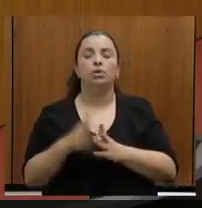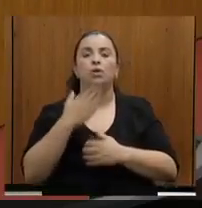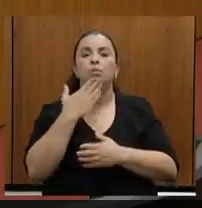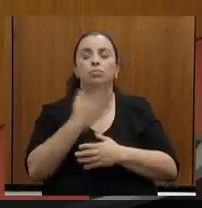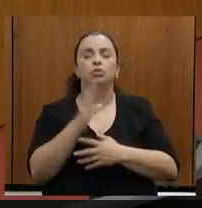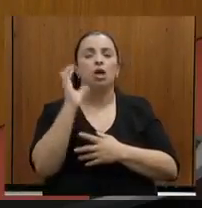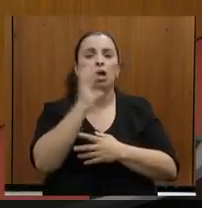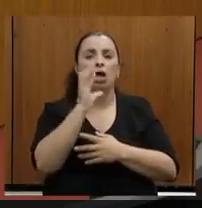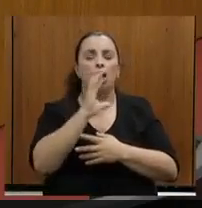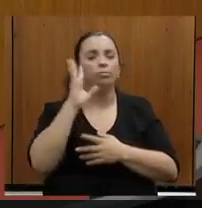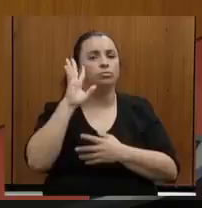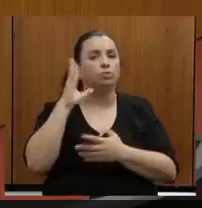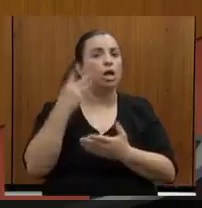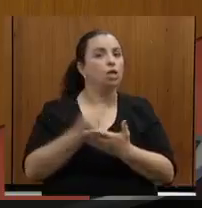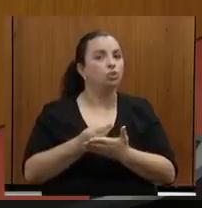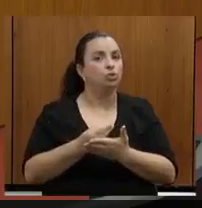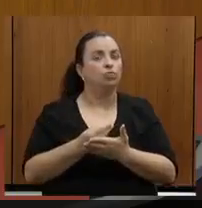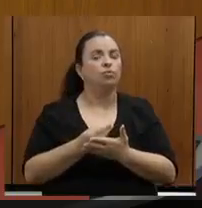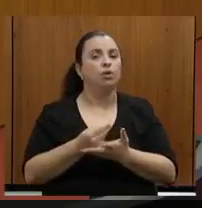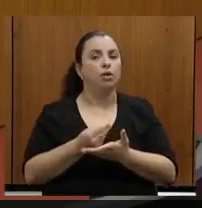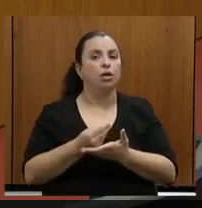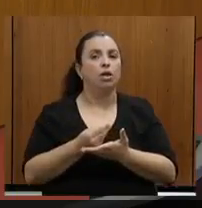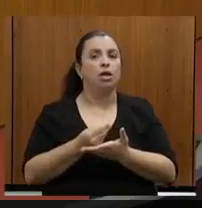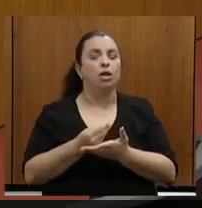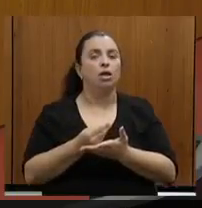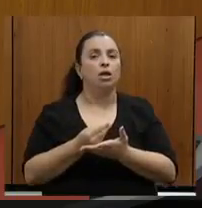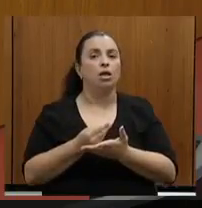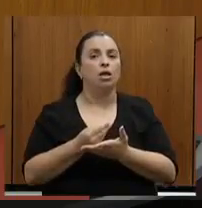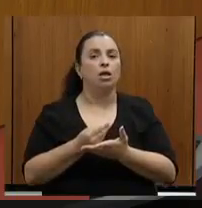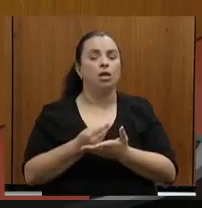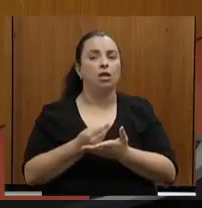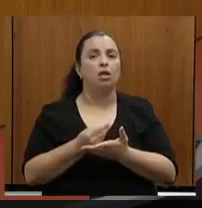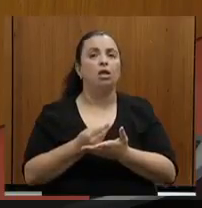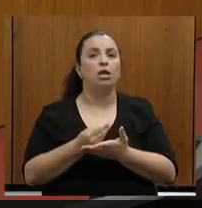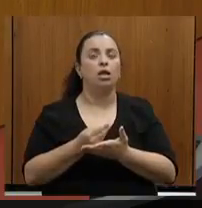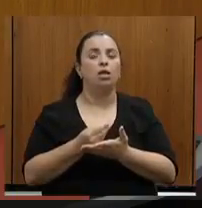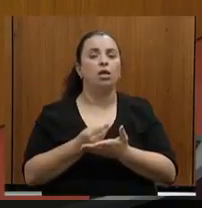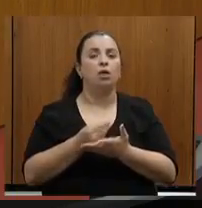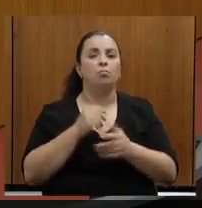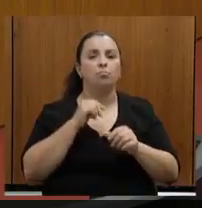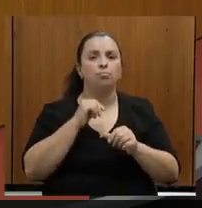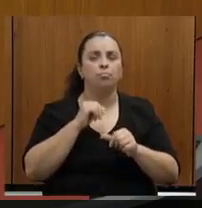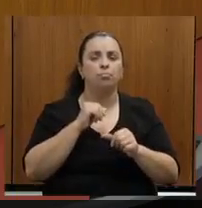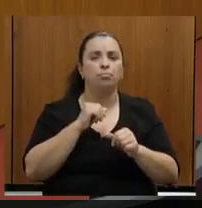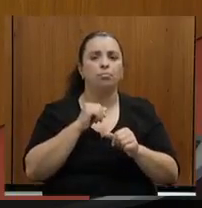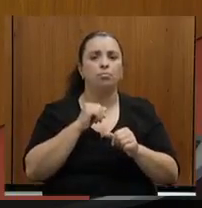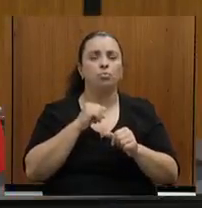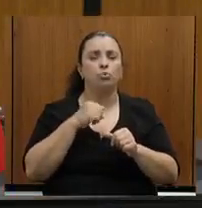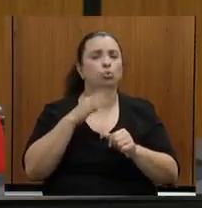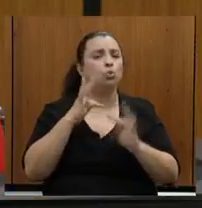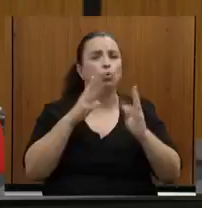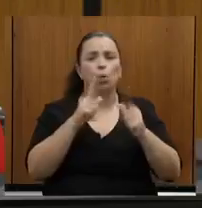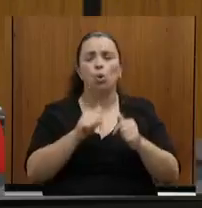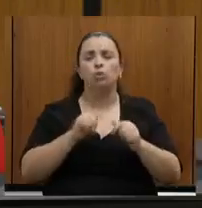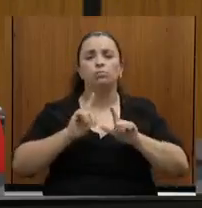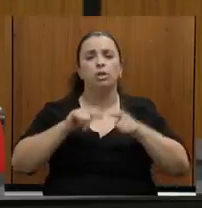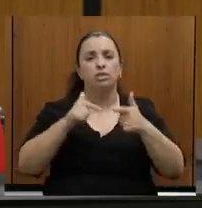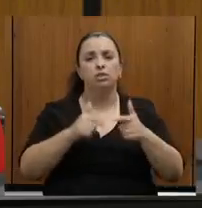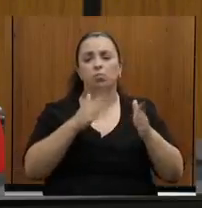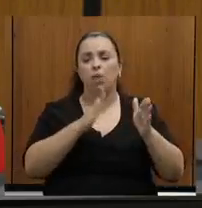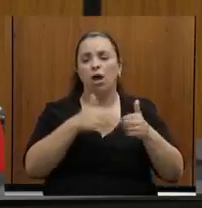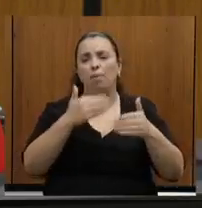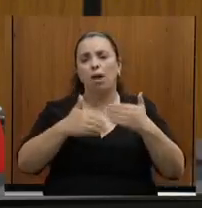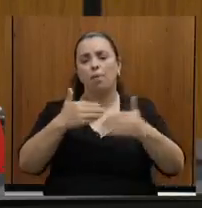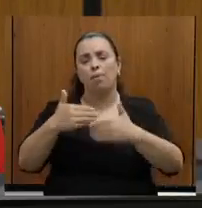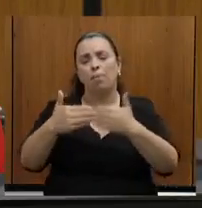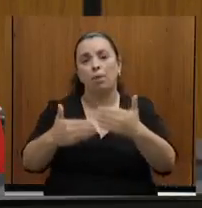providências, presidente, para a rápida tramitação de todos os procedimentos para o tombamento da